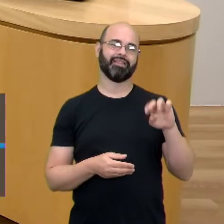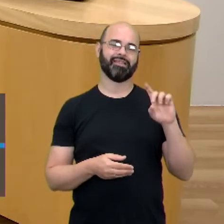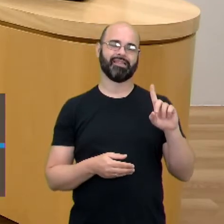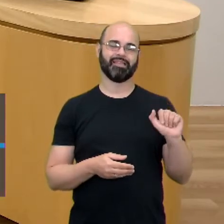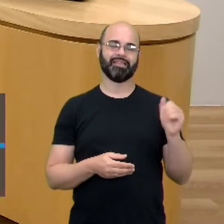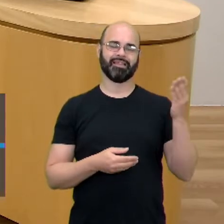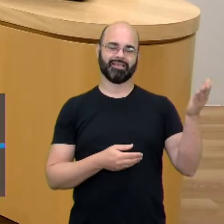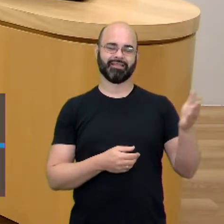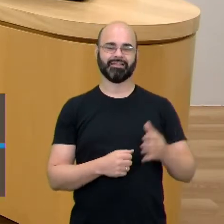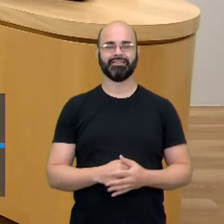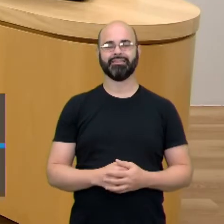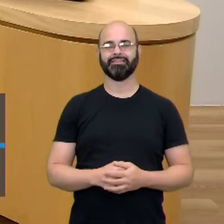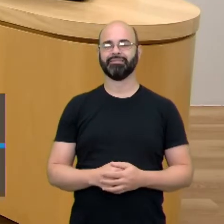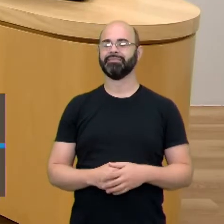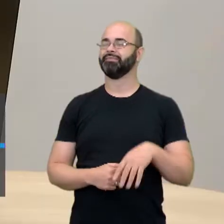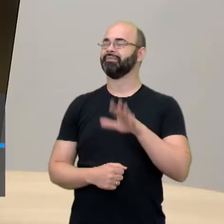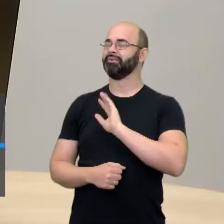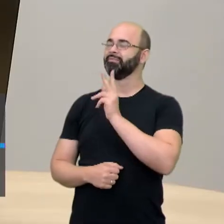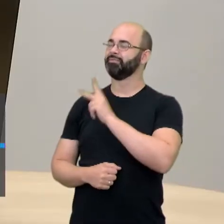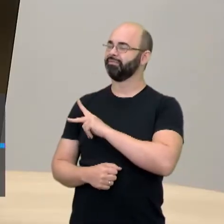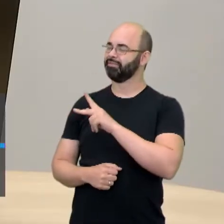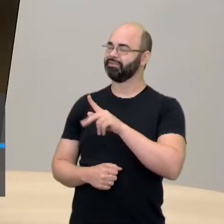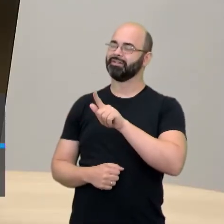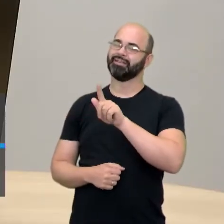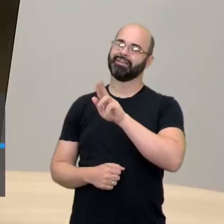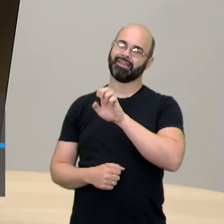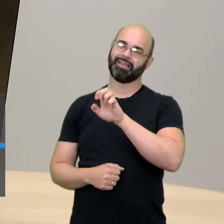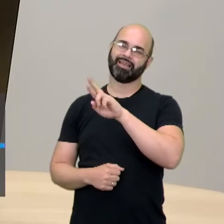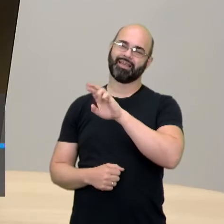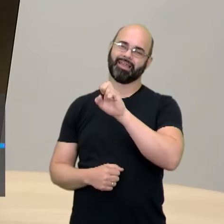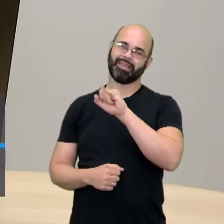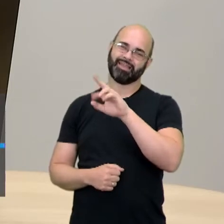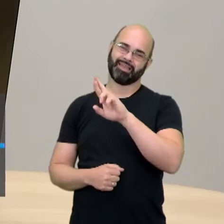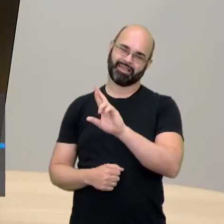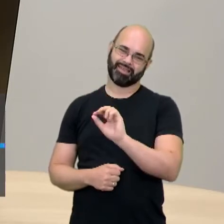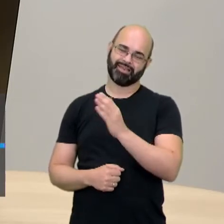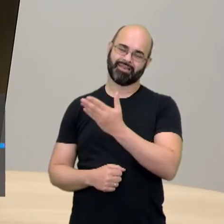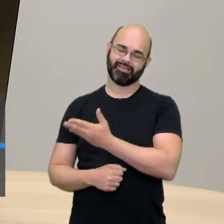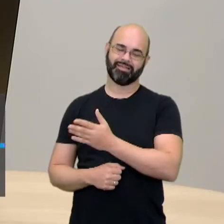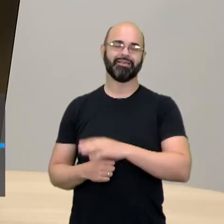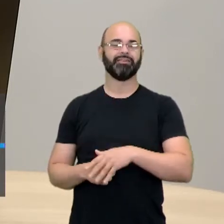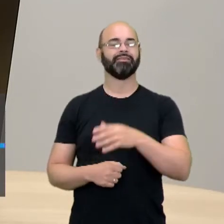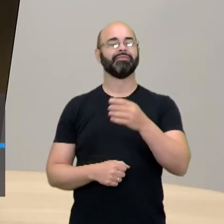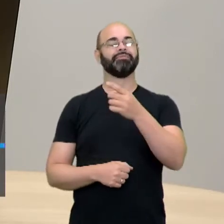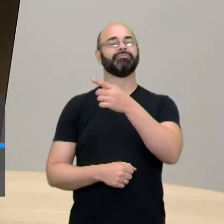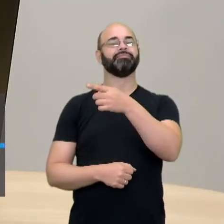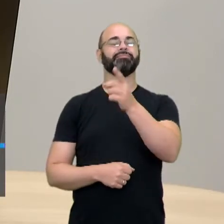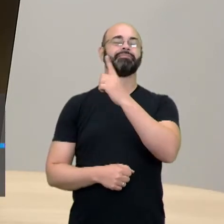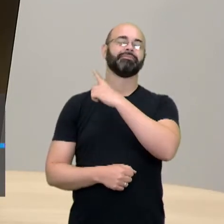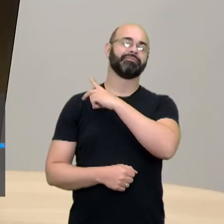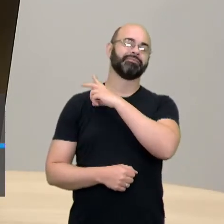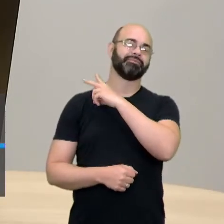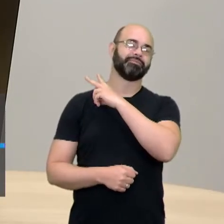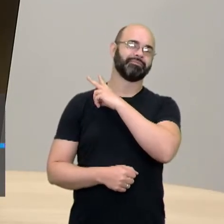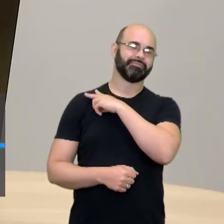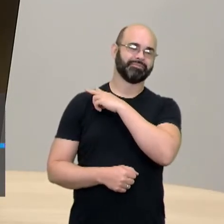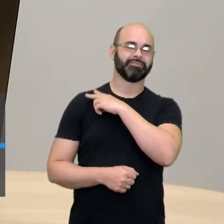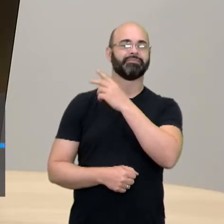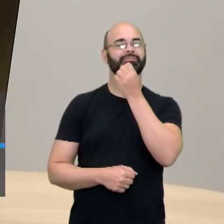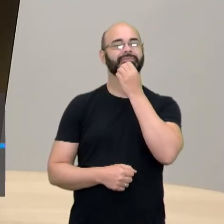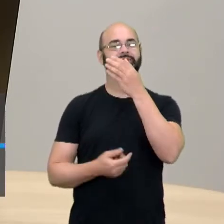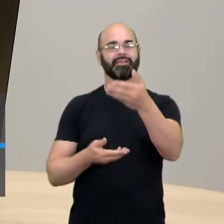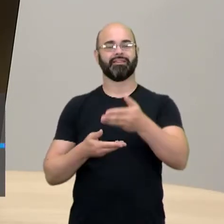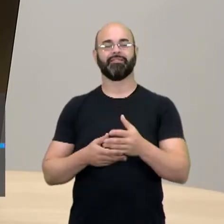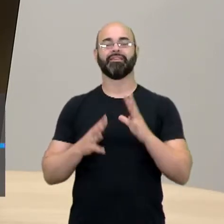Olá, meu querido professor Guerreiro, pessoal da segunda série do ensino médio, sejam bem-vindas, bem-vindos. A gente já contou para